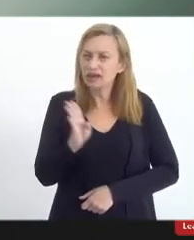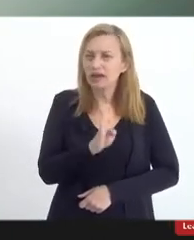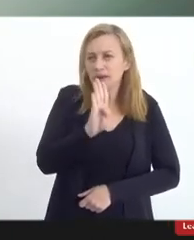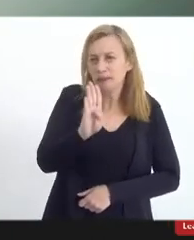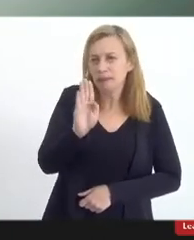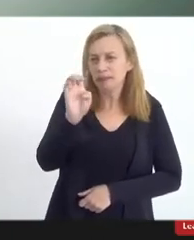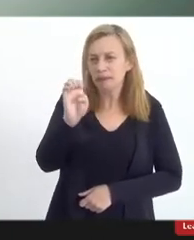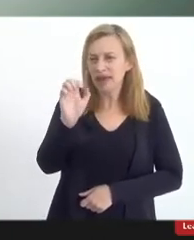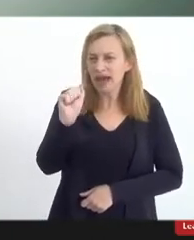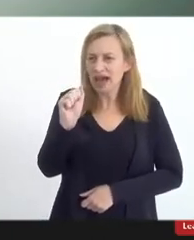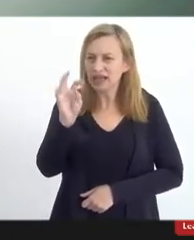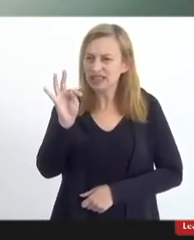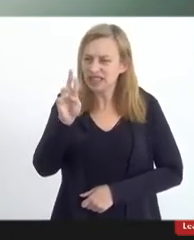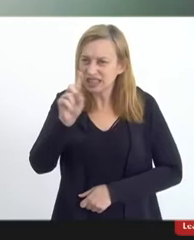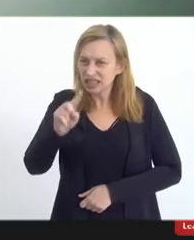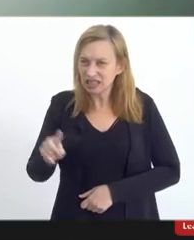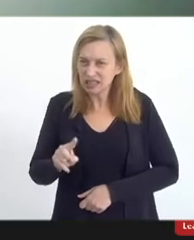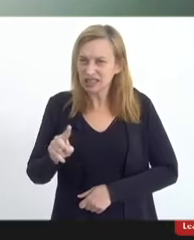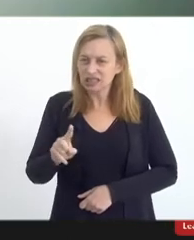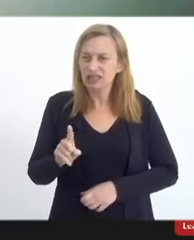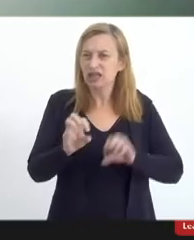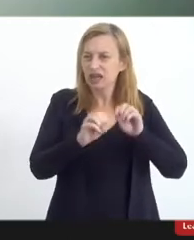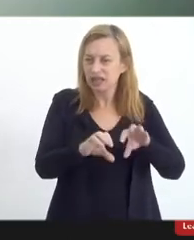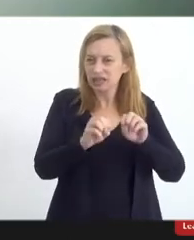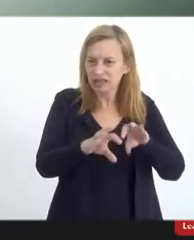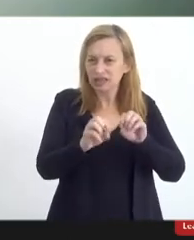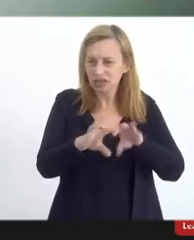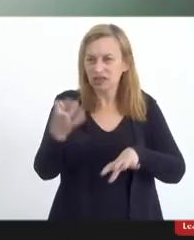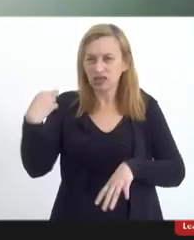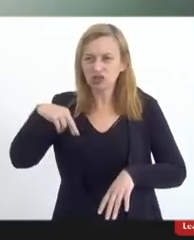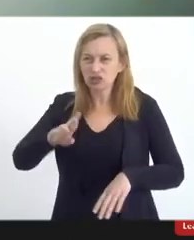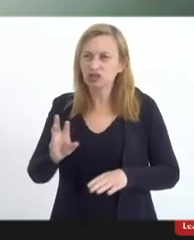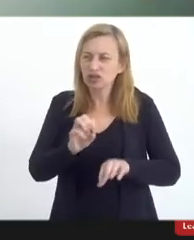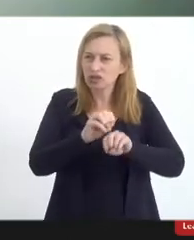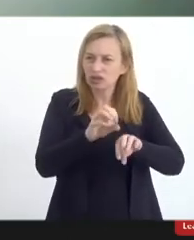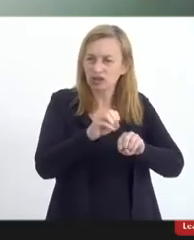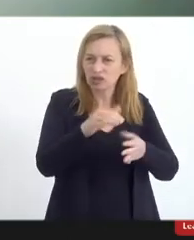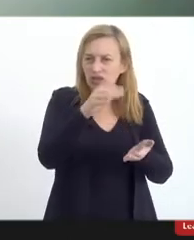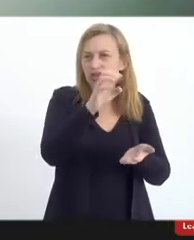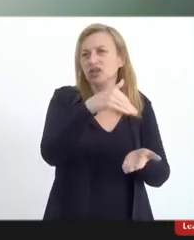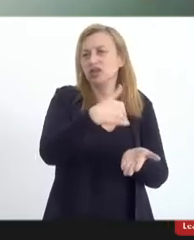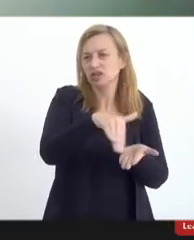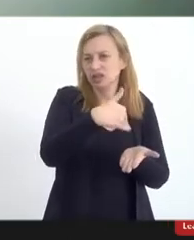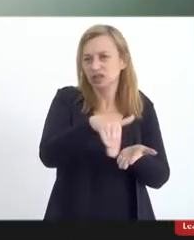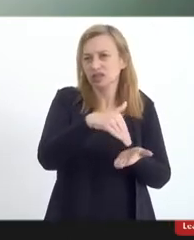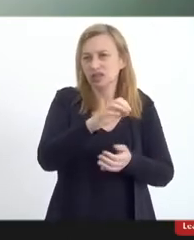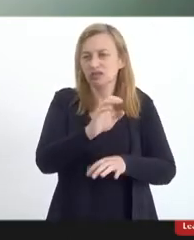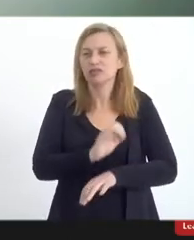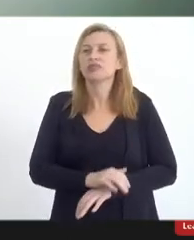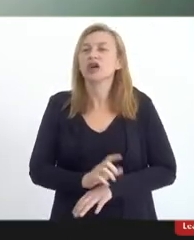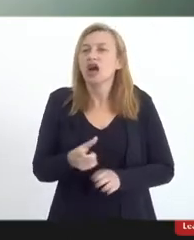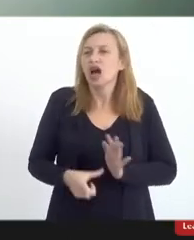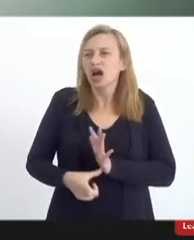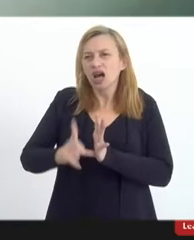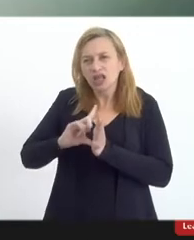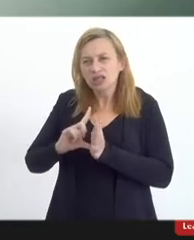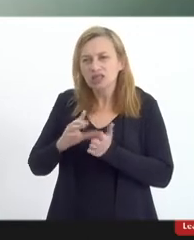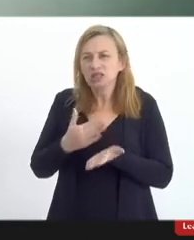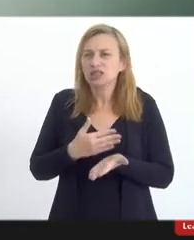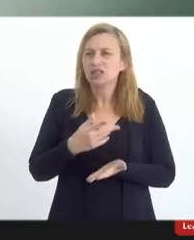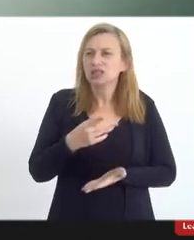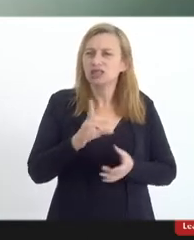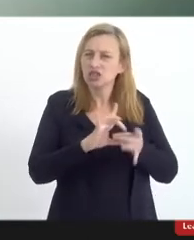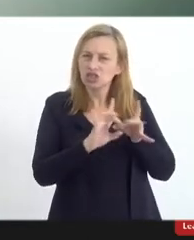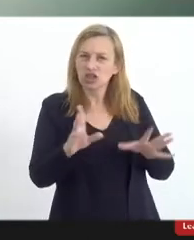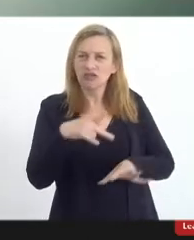coordena o ensino religioso da Secretaria Estadual de Educação. E aí, doutora Beatriz, antes de passar a palavra,